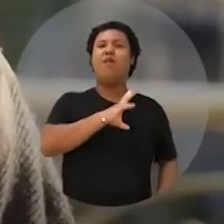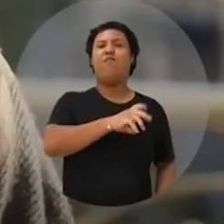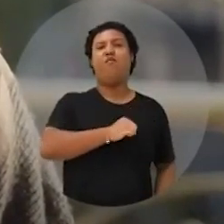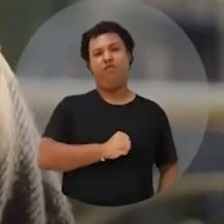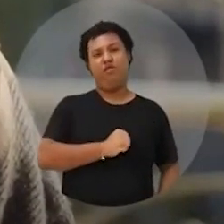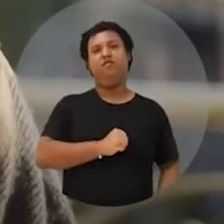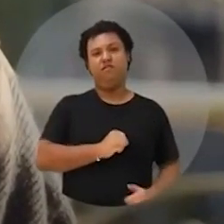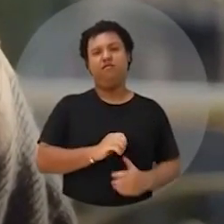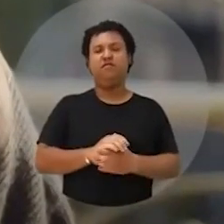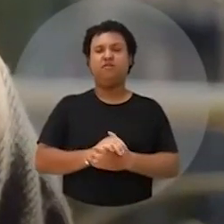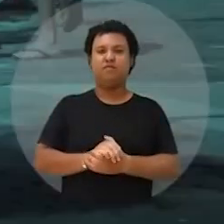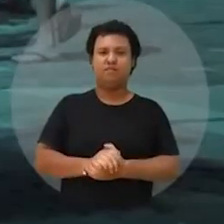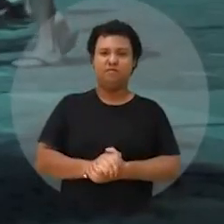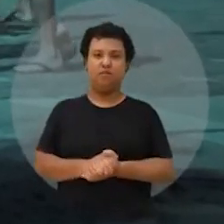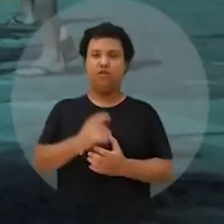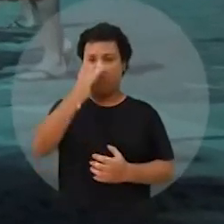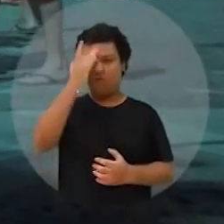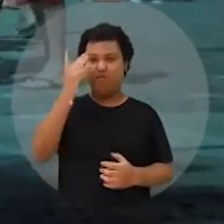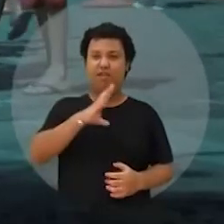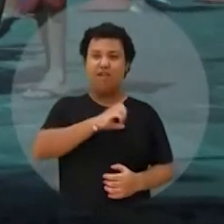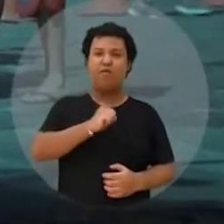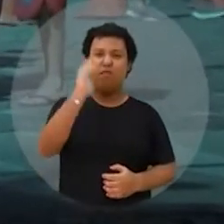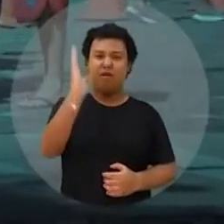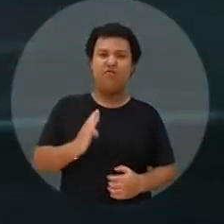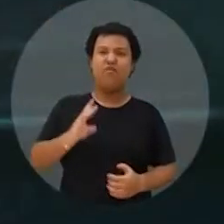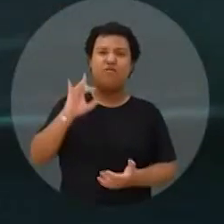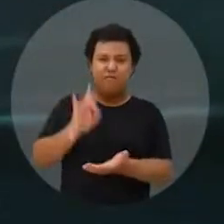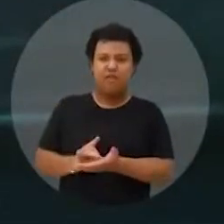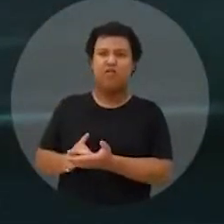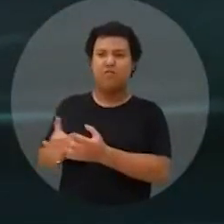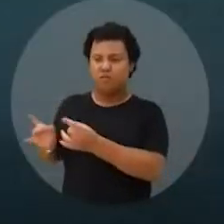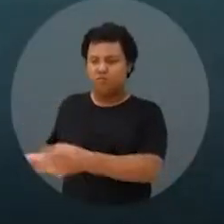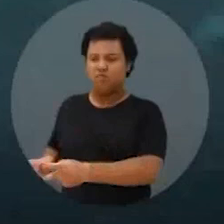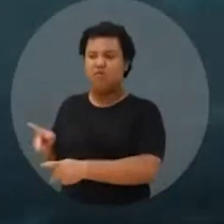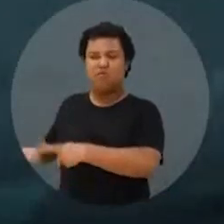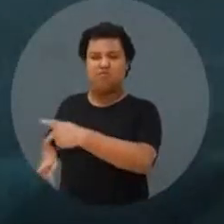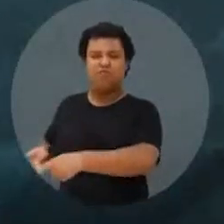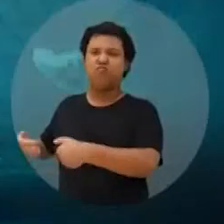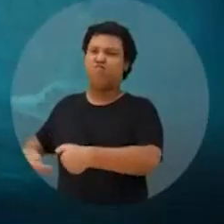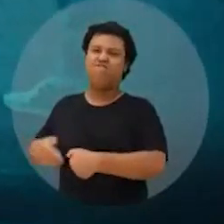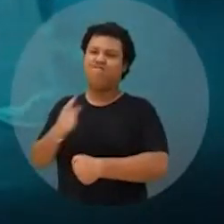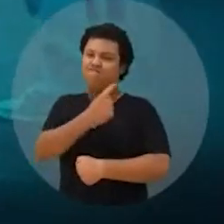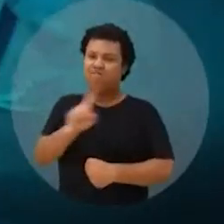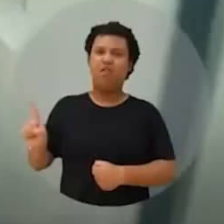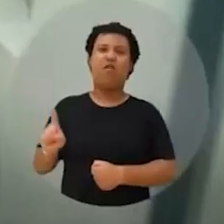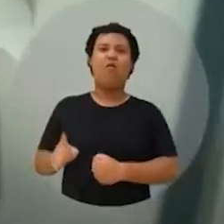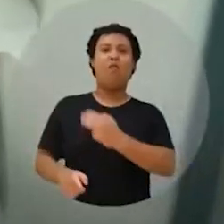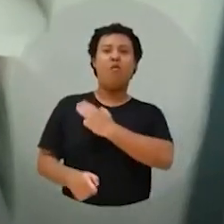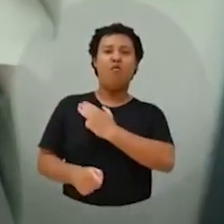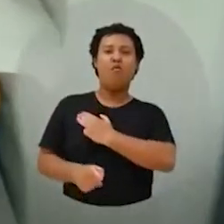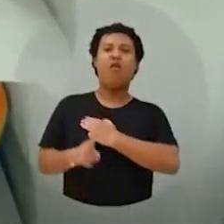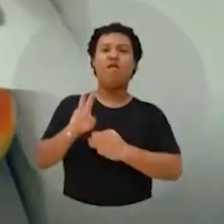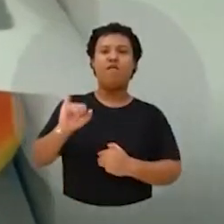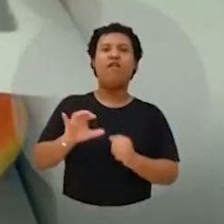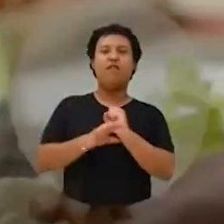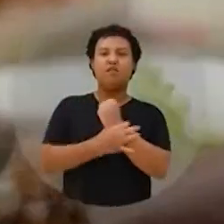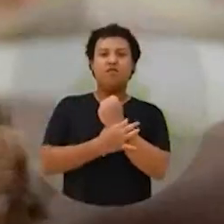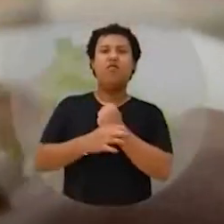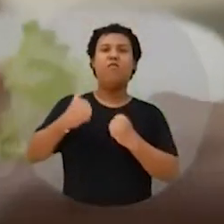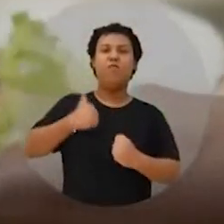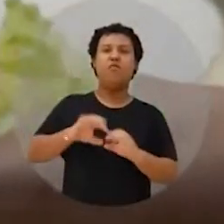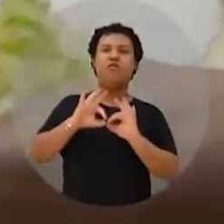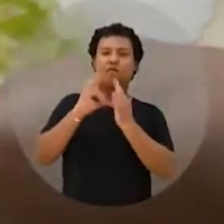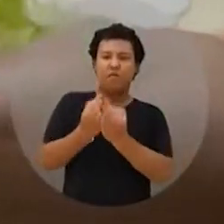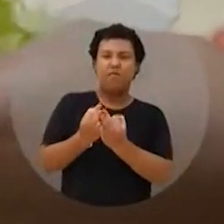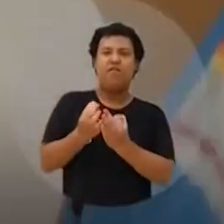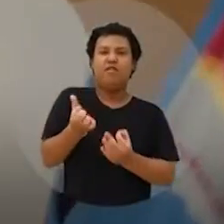é um símbolo de amor. Quem ama o Brasil de verdade não deixa seu povo passando fome. Com o Lula, nosso Bolsa Família de